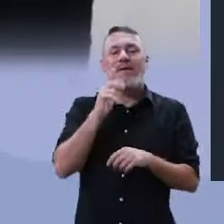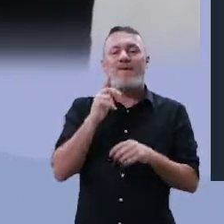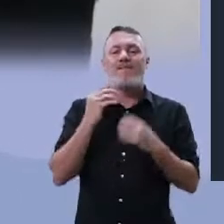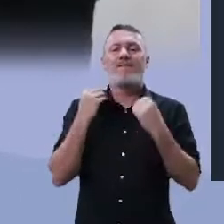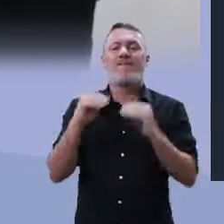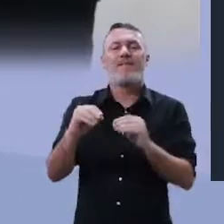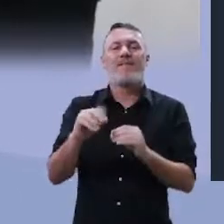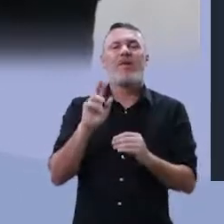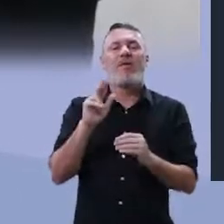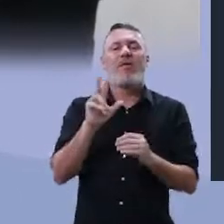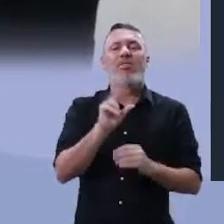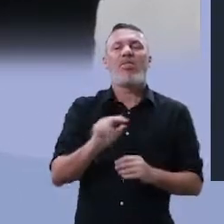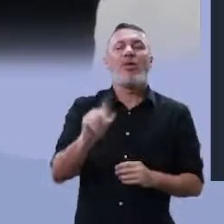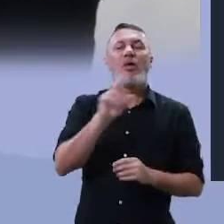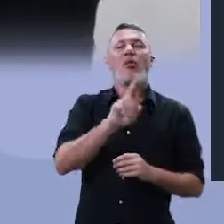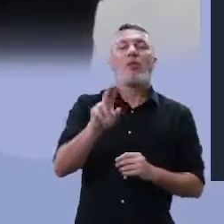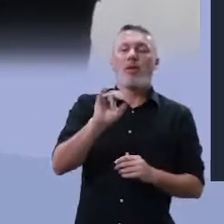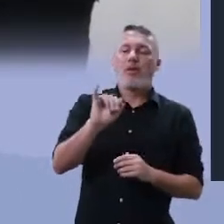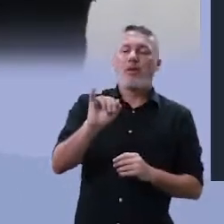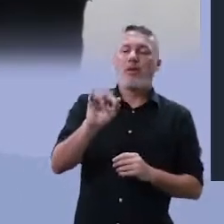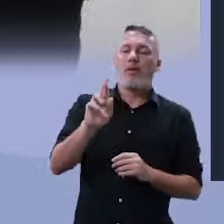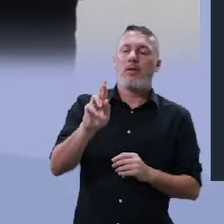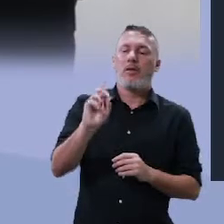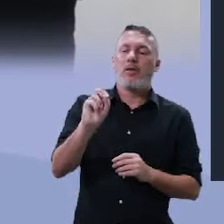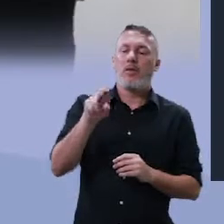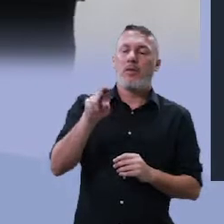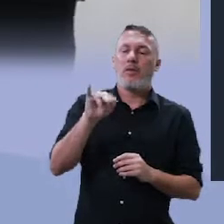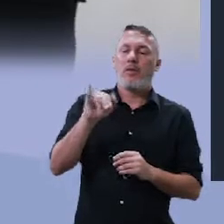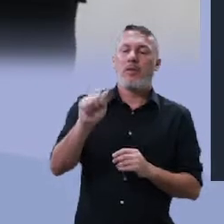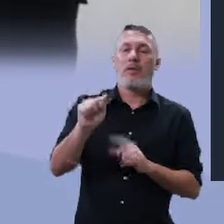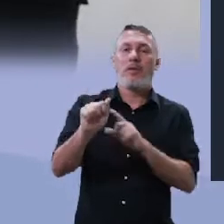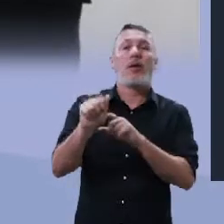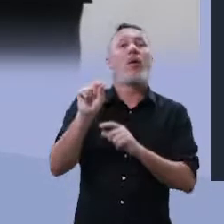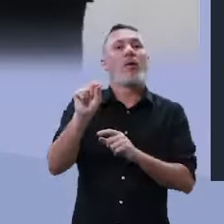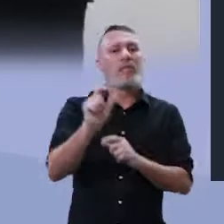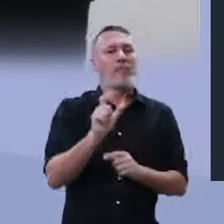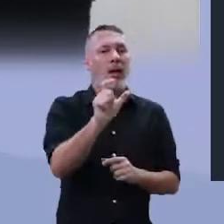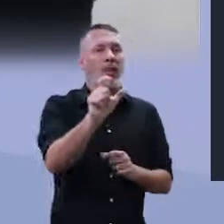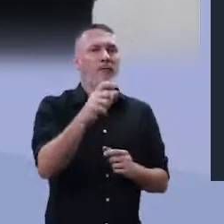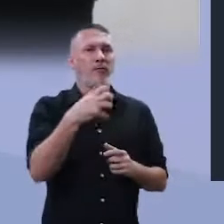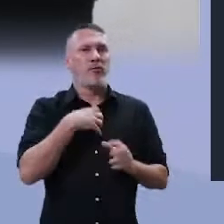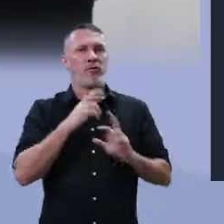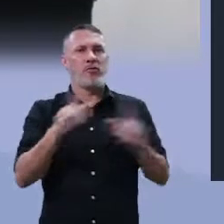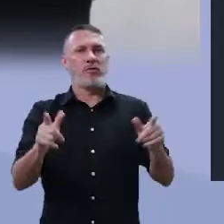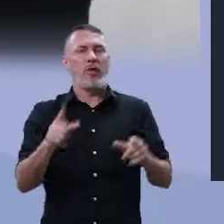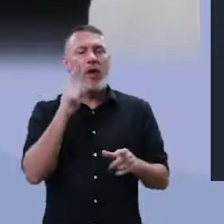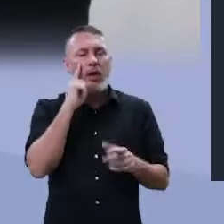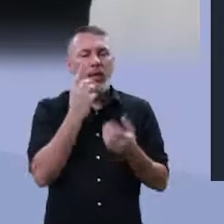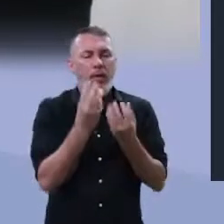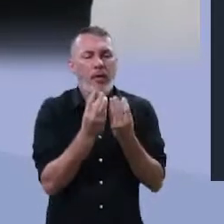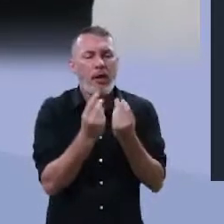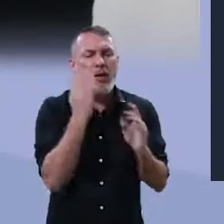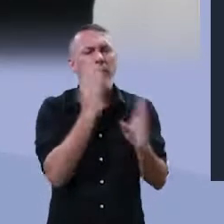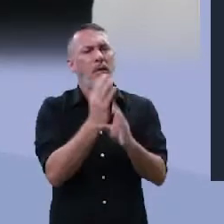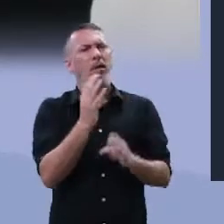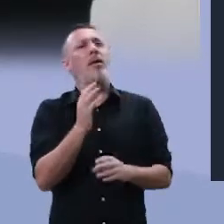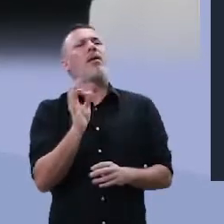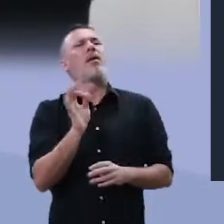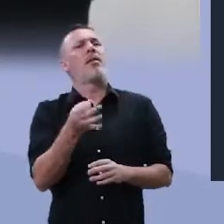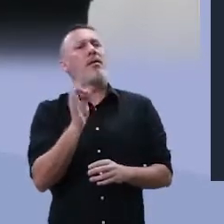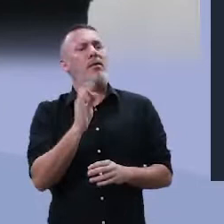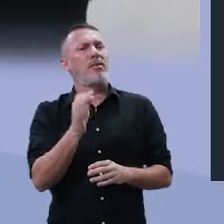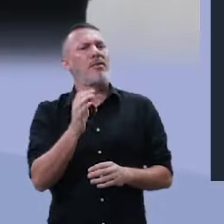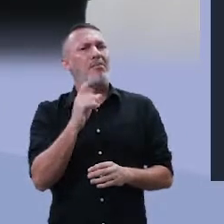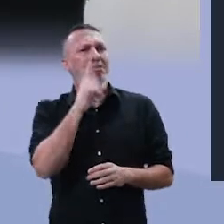Ironia. A ironia é a palavra empregada de modo diferente. Ela sutilmente vai